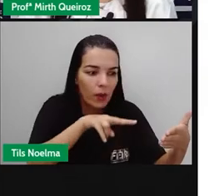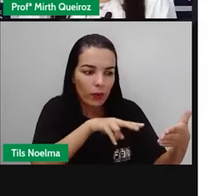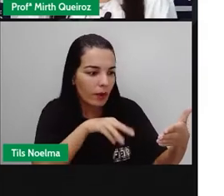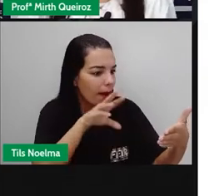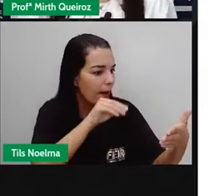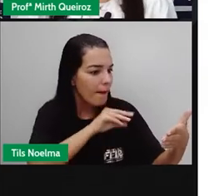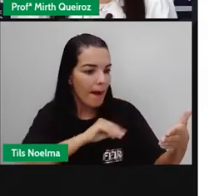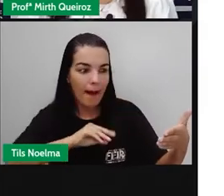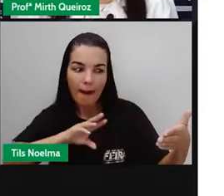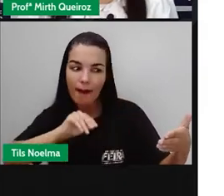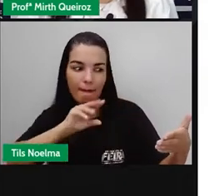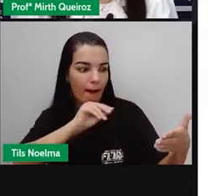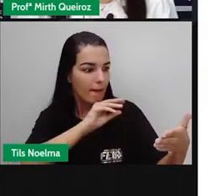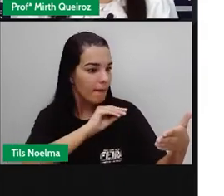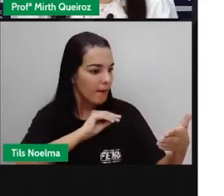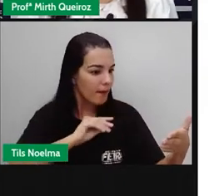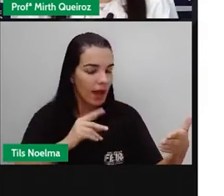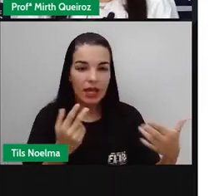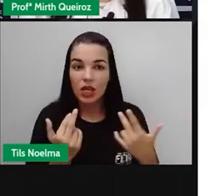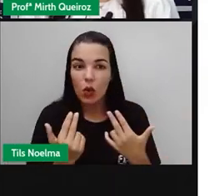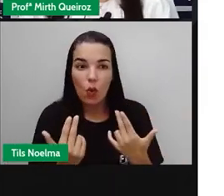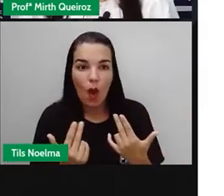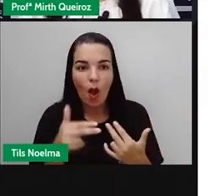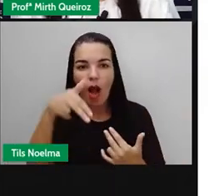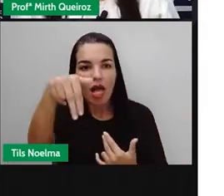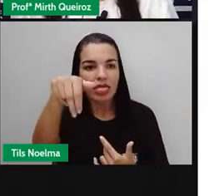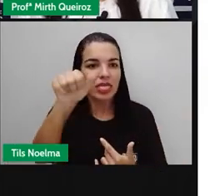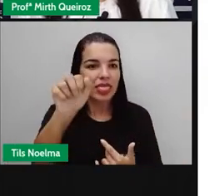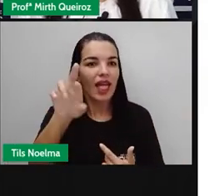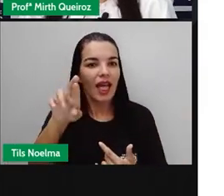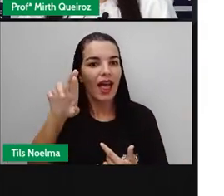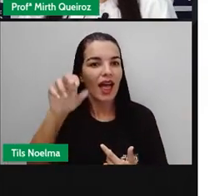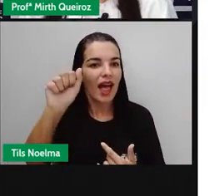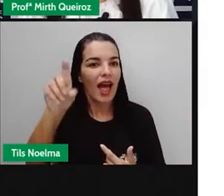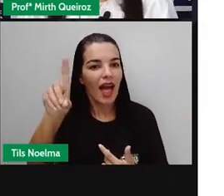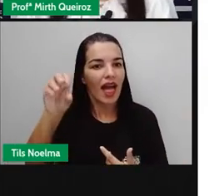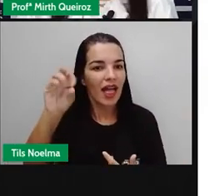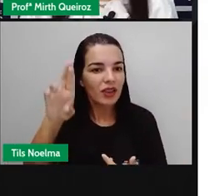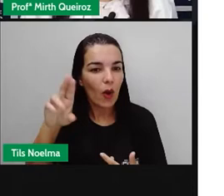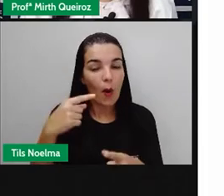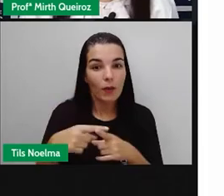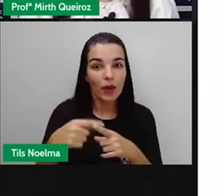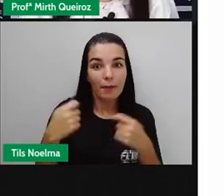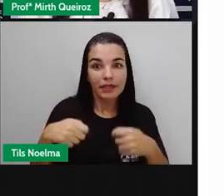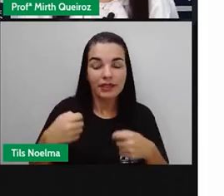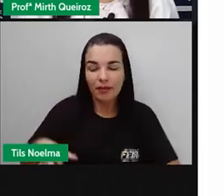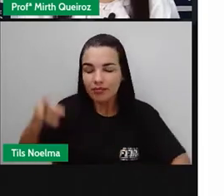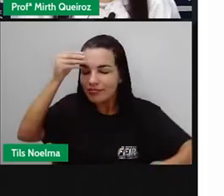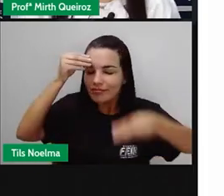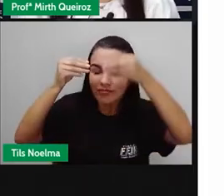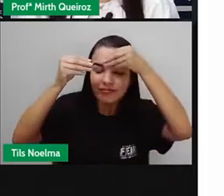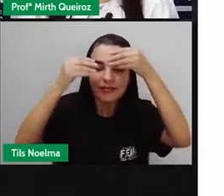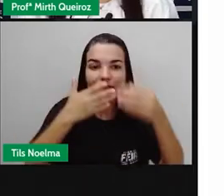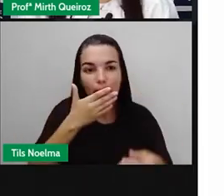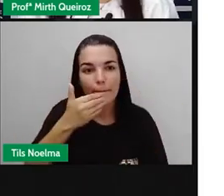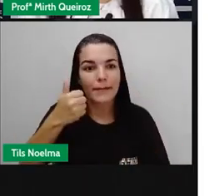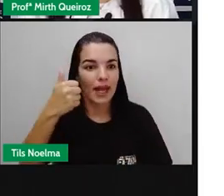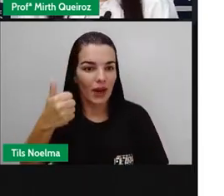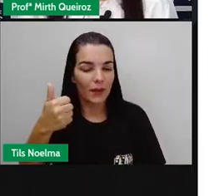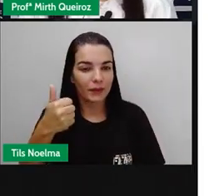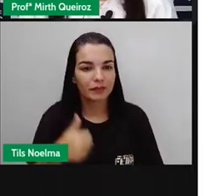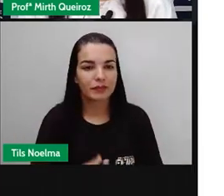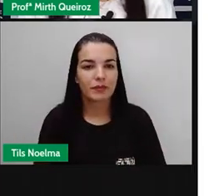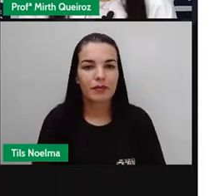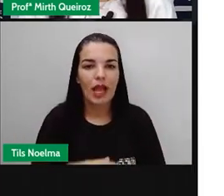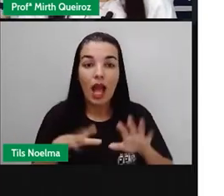se a gente fosse um narrador daquela história. E assim a história fica mais interessante e vocês conseguem compreender melhor essa história também.